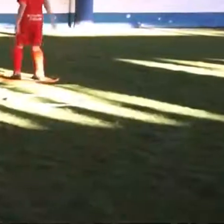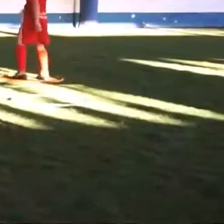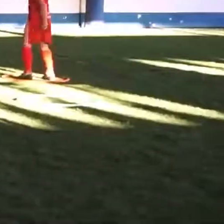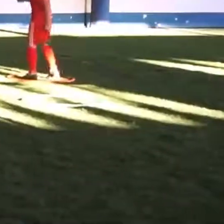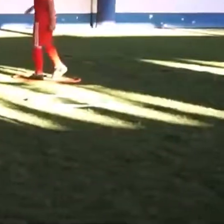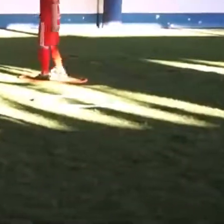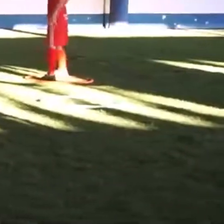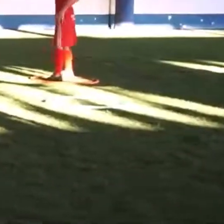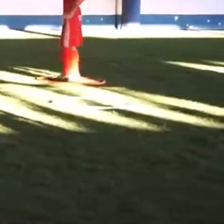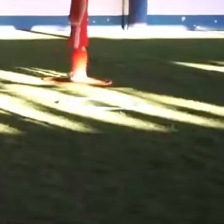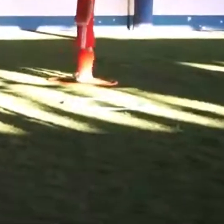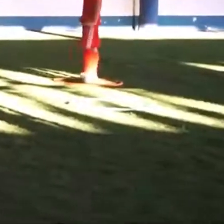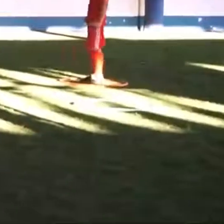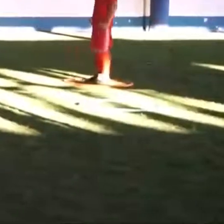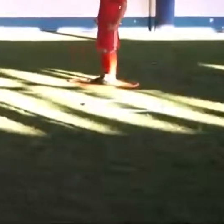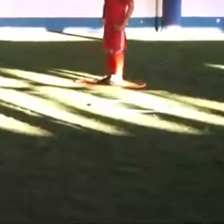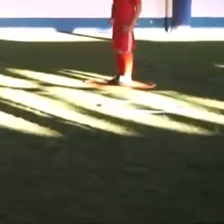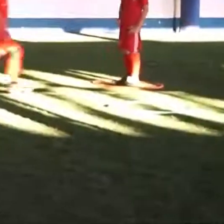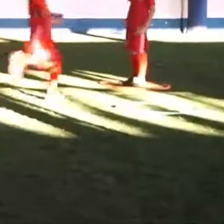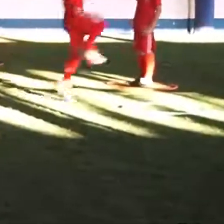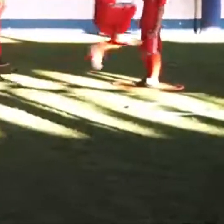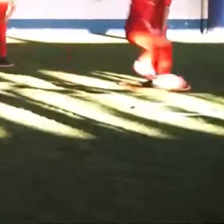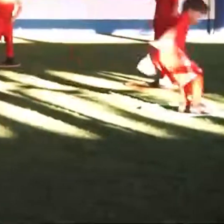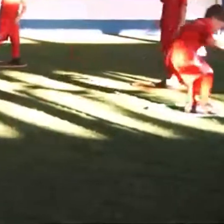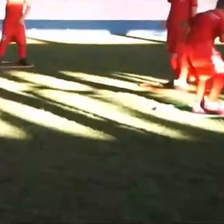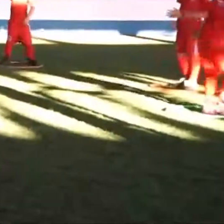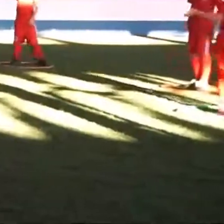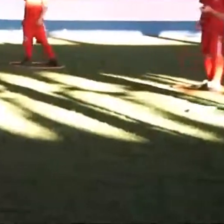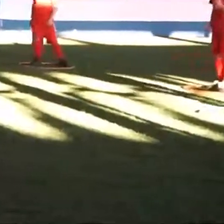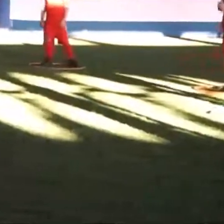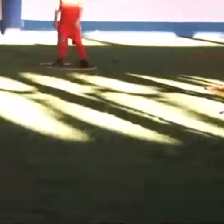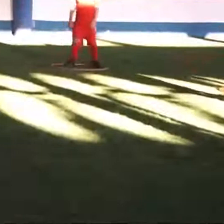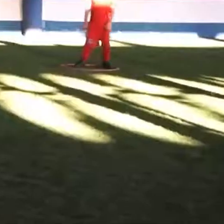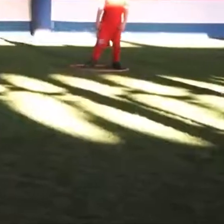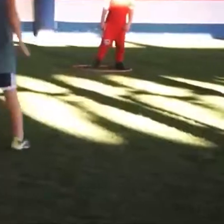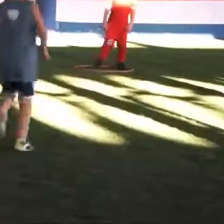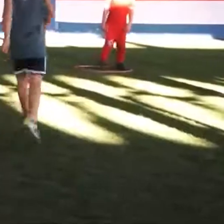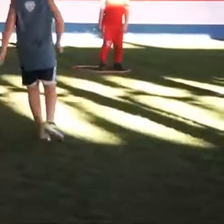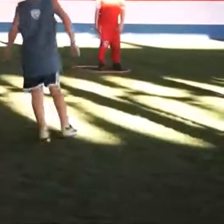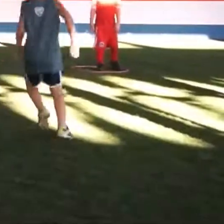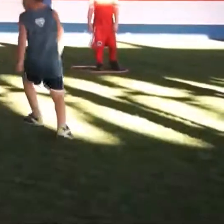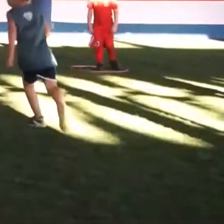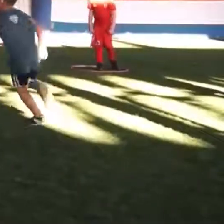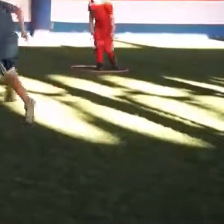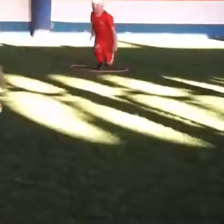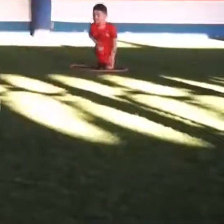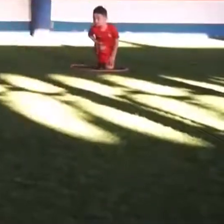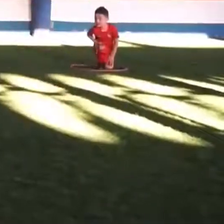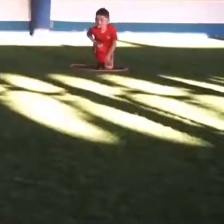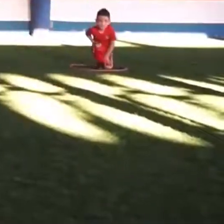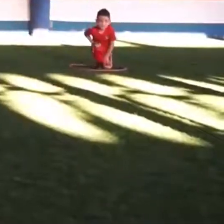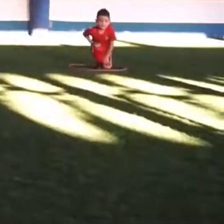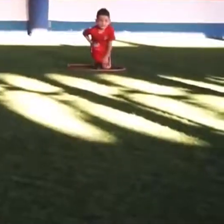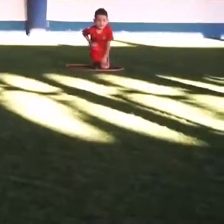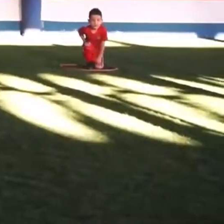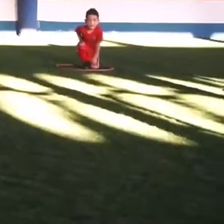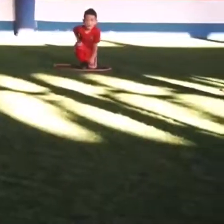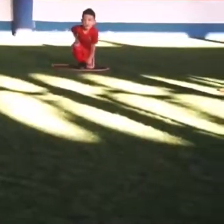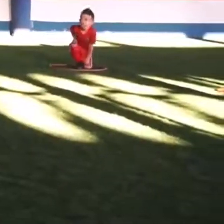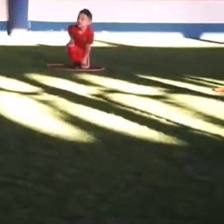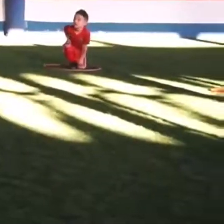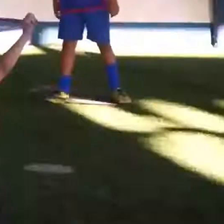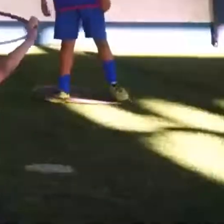Pelo menos duas vezes por semana ele está aqui, na escolinha de futebol. Ele e os colegas aprendem se divertindo a